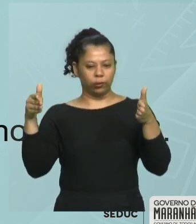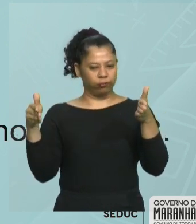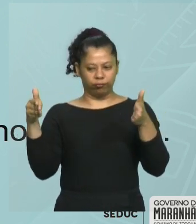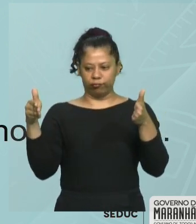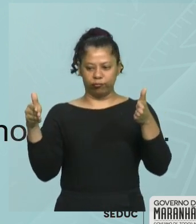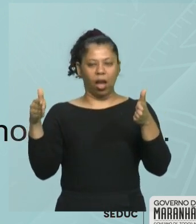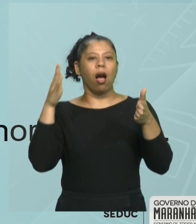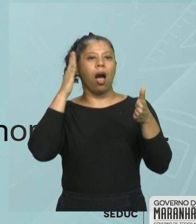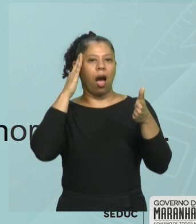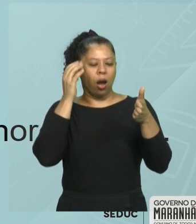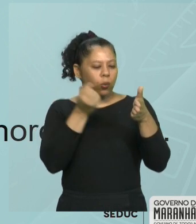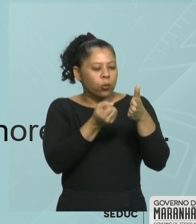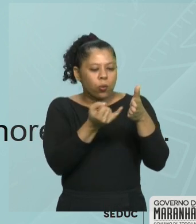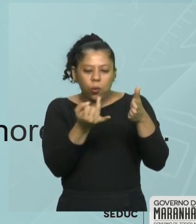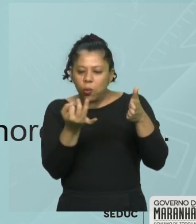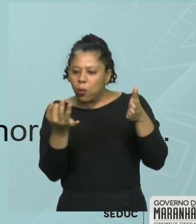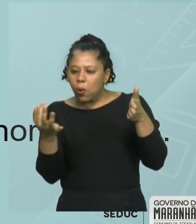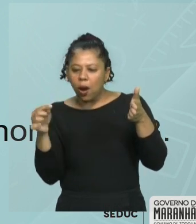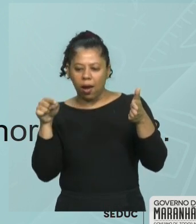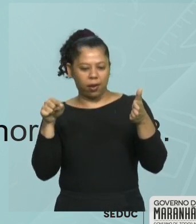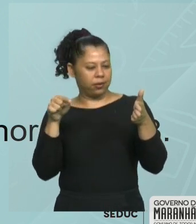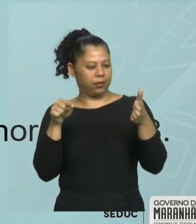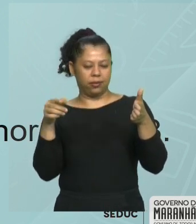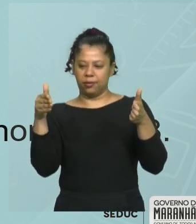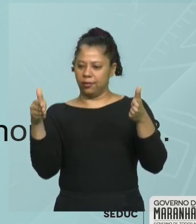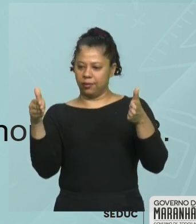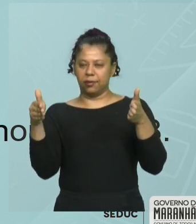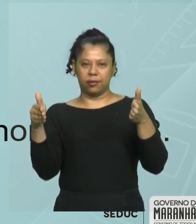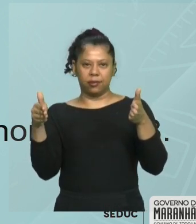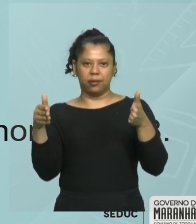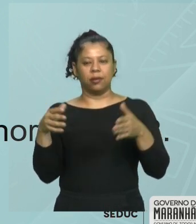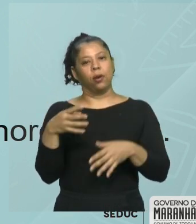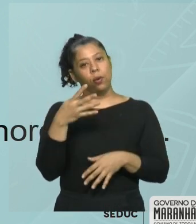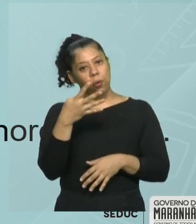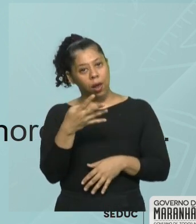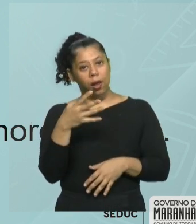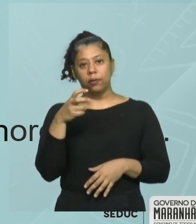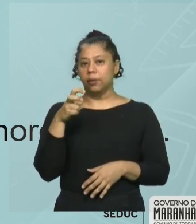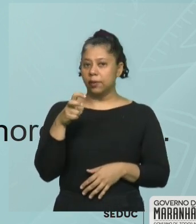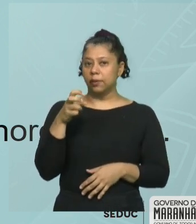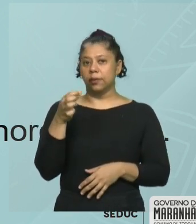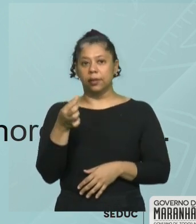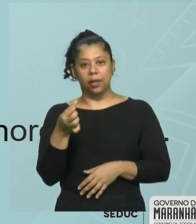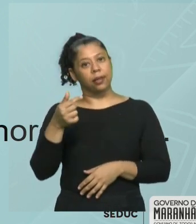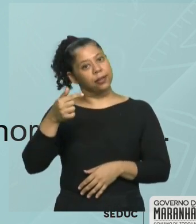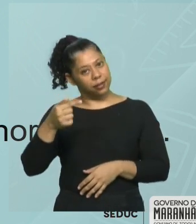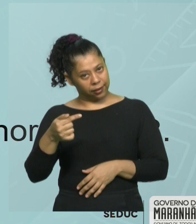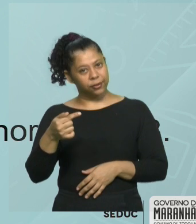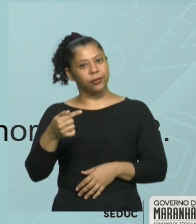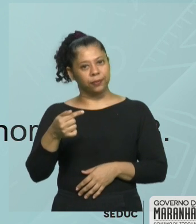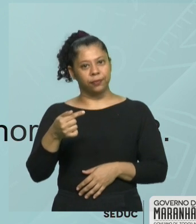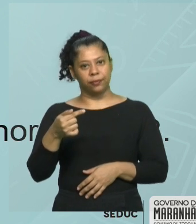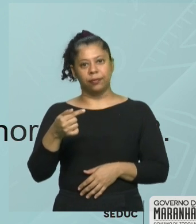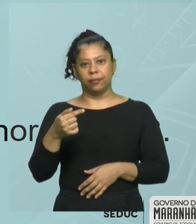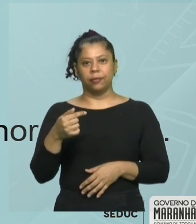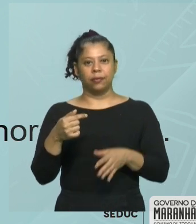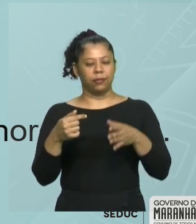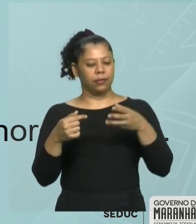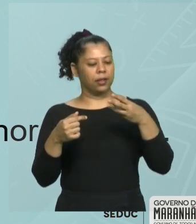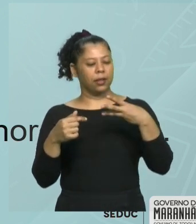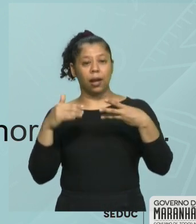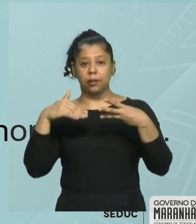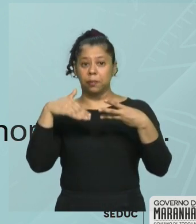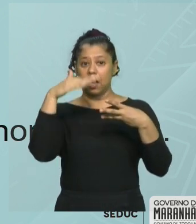quais são os elementos que fazem parte desse conjunto, que é o elemento 4, o 5, o 6 e o 7, maiores que 3 e